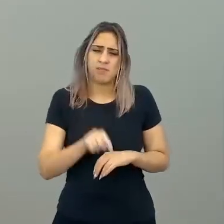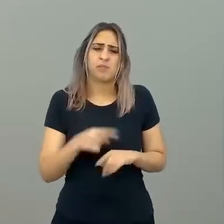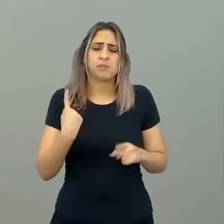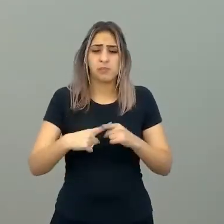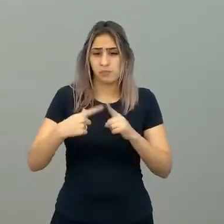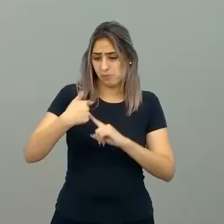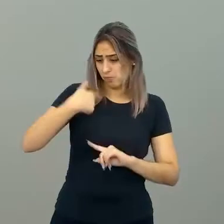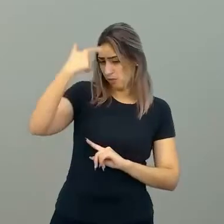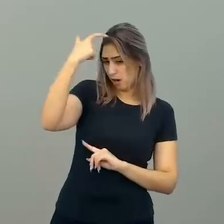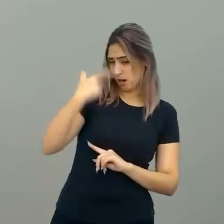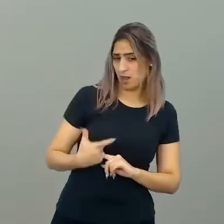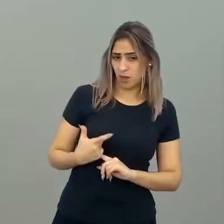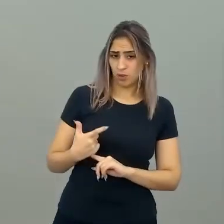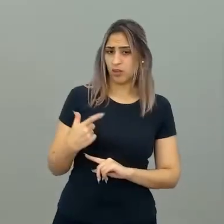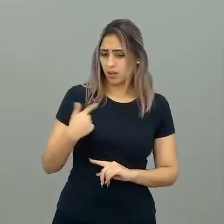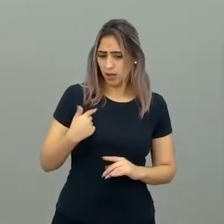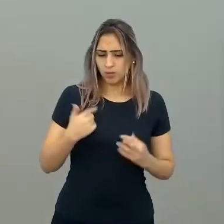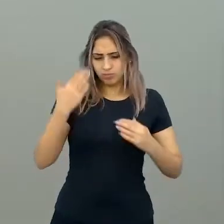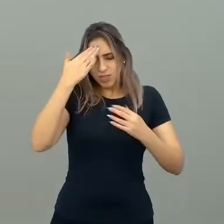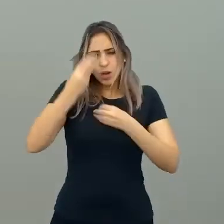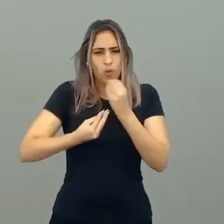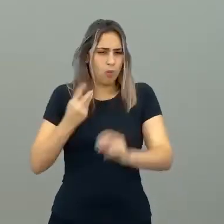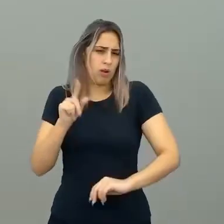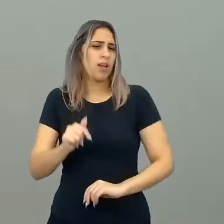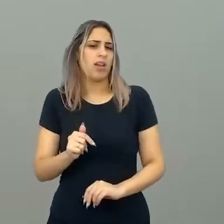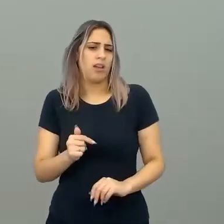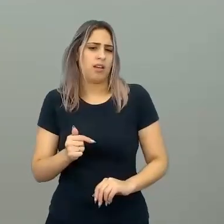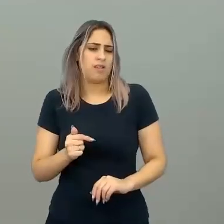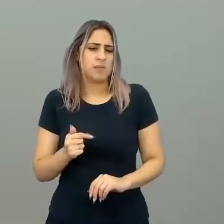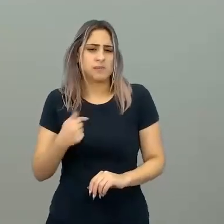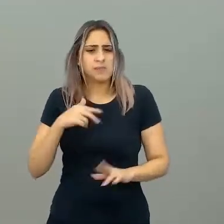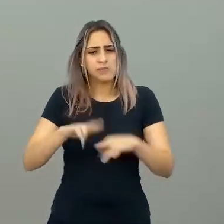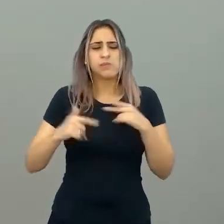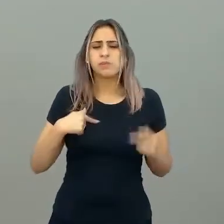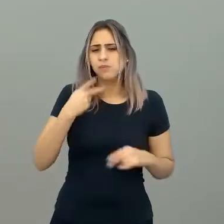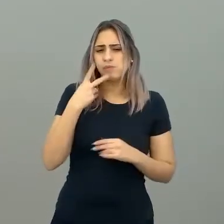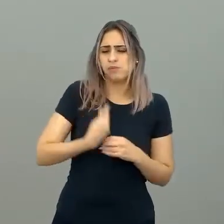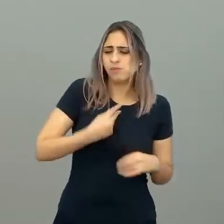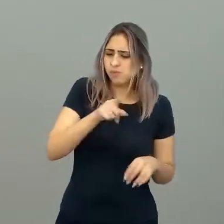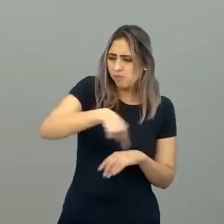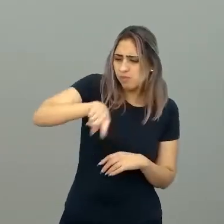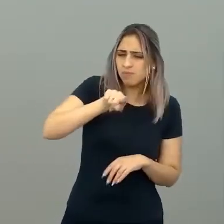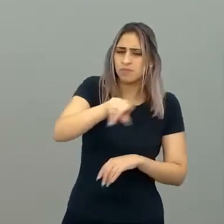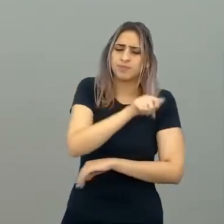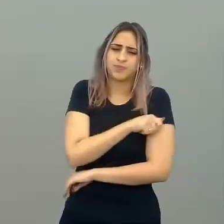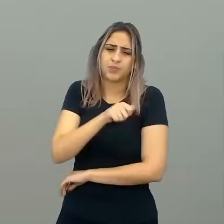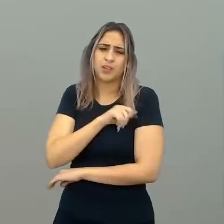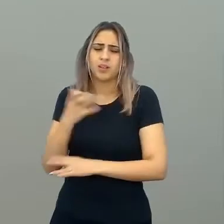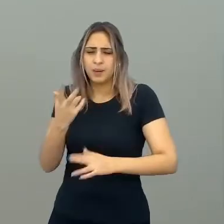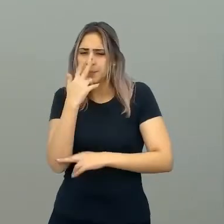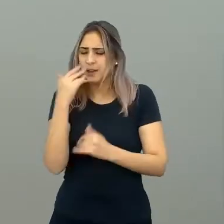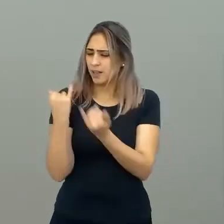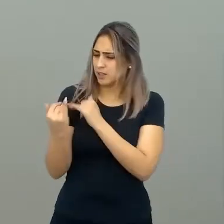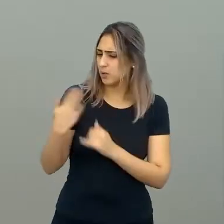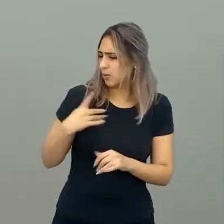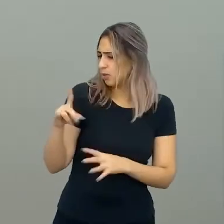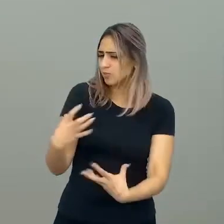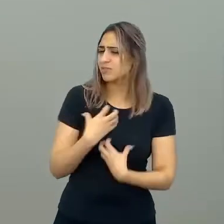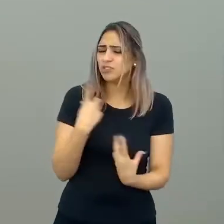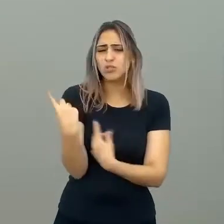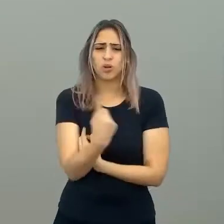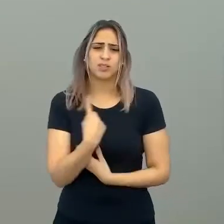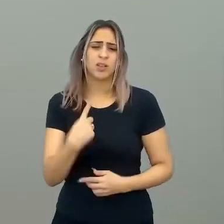eu, eu me coloco no seu lugar. E é por isso que eu falo da minha vida. Para você, estudante, que é parecido comigo, não se sentir